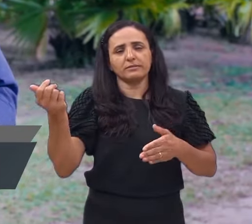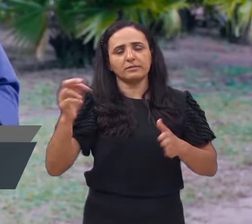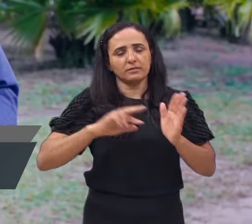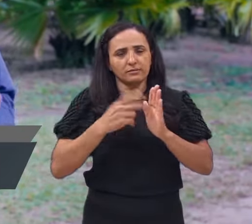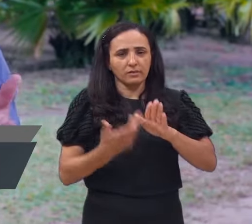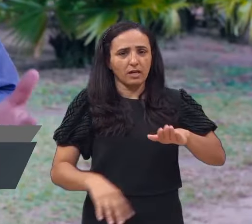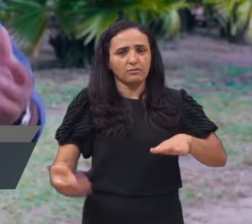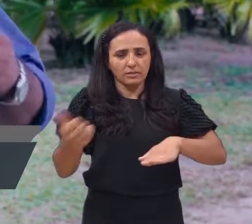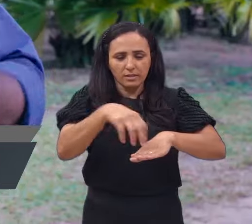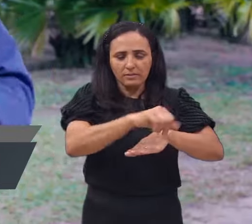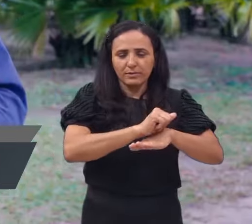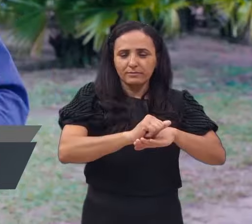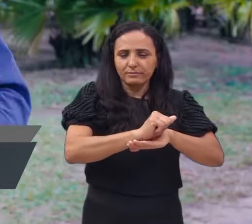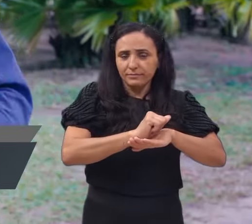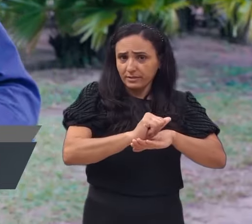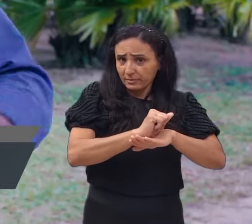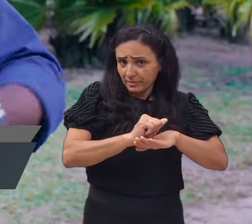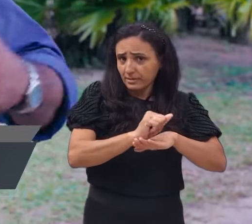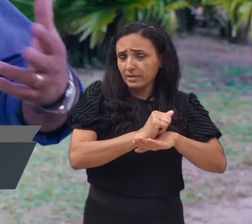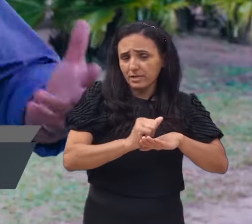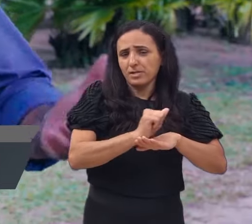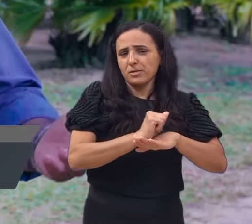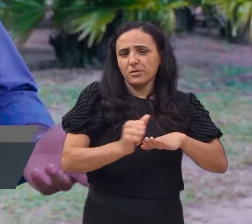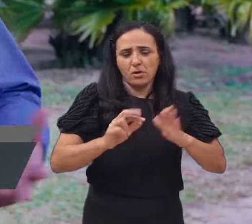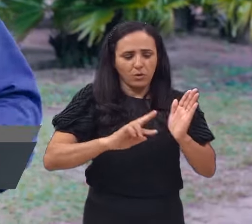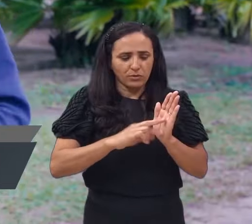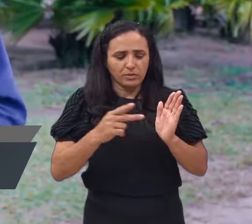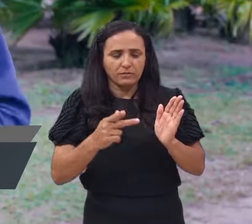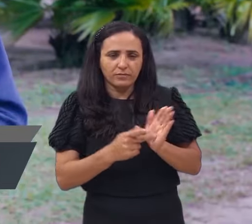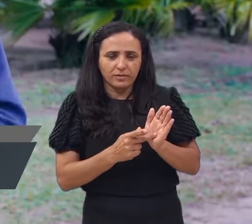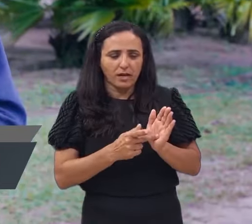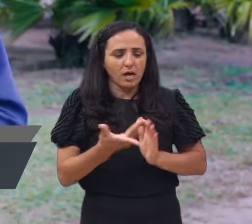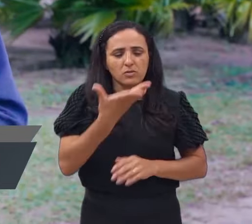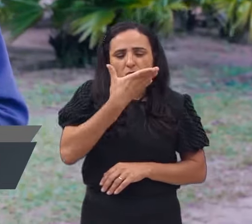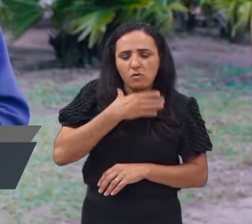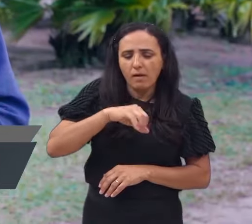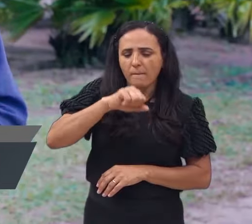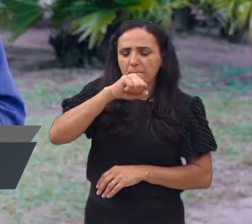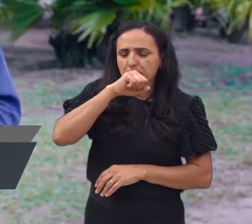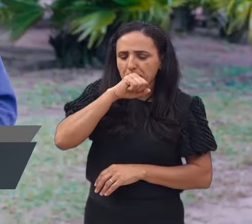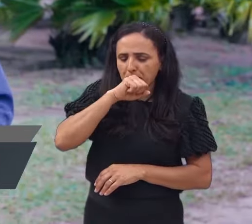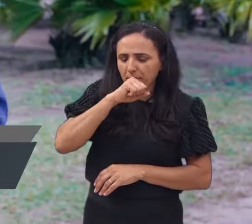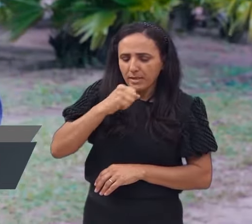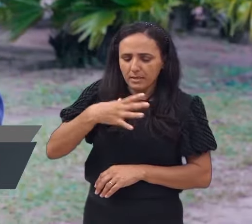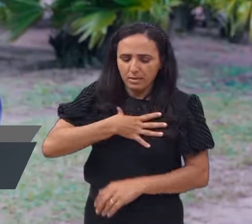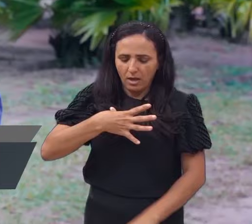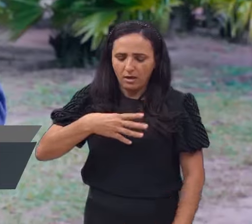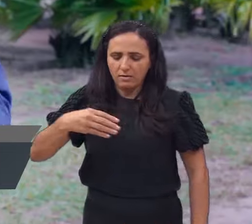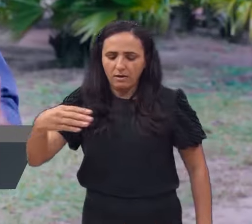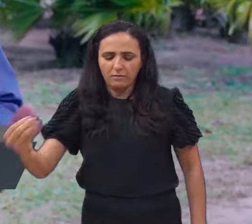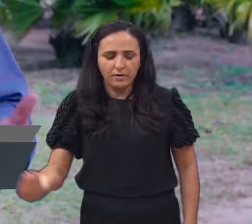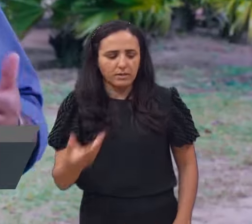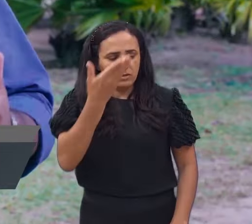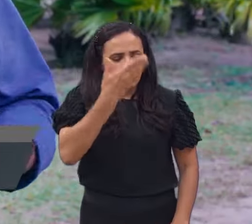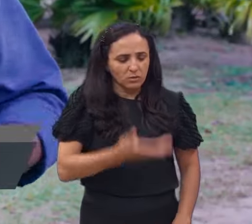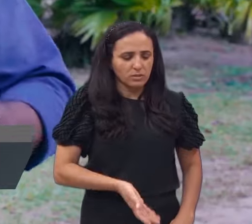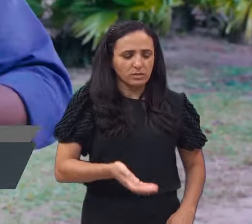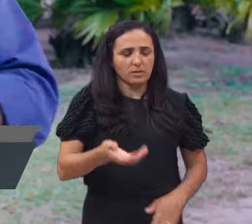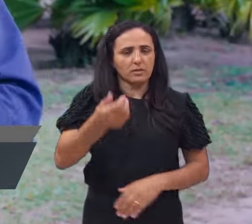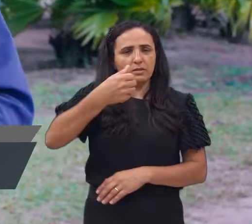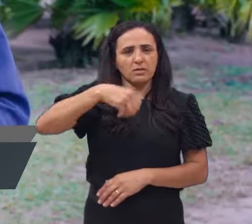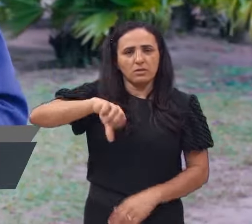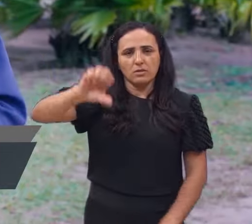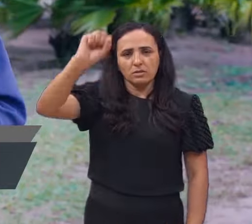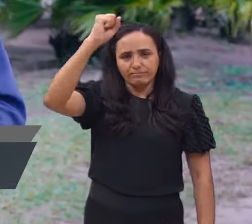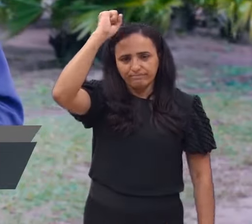qual o teu nome? Abraão? Será Abraão? Porque será pai de uma multidão de família? O nome da sua esposa, Sarai, o